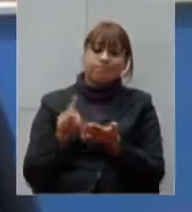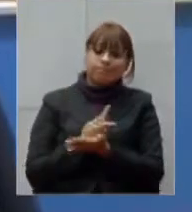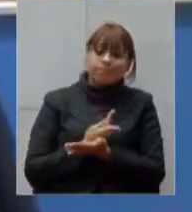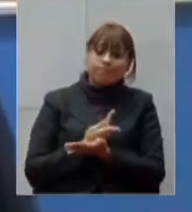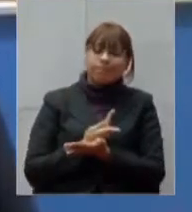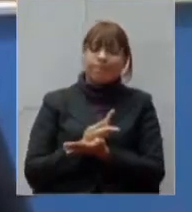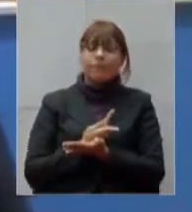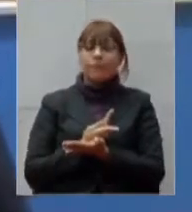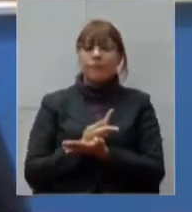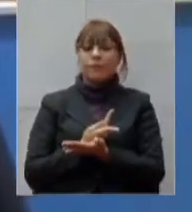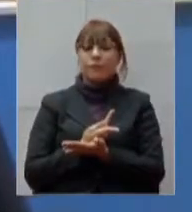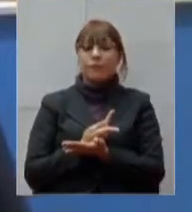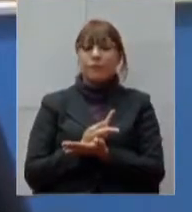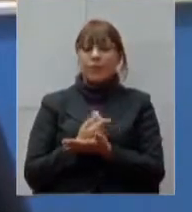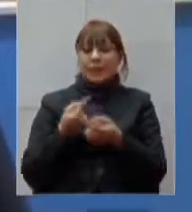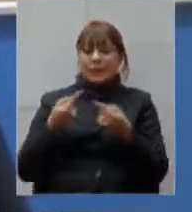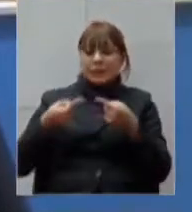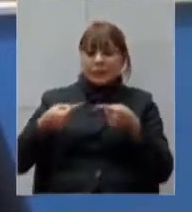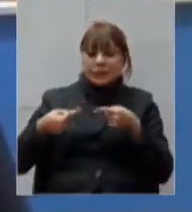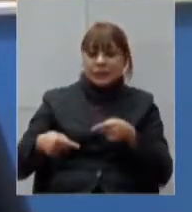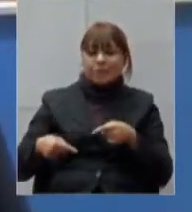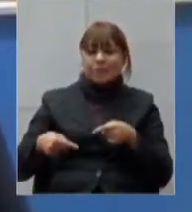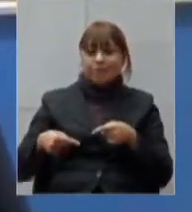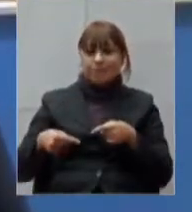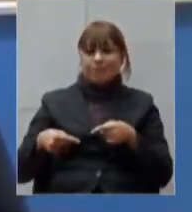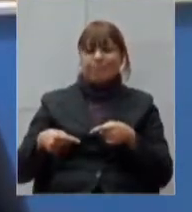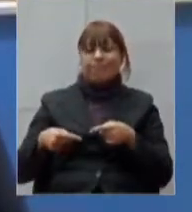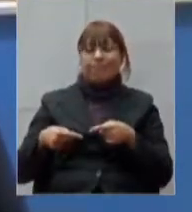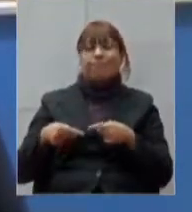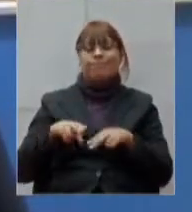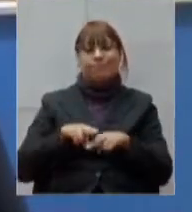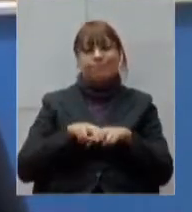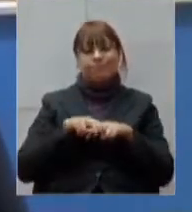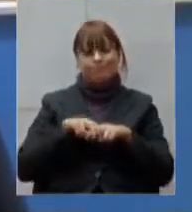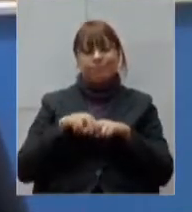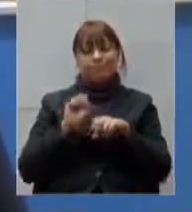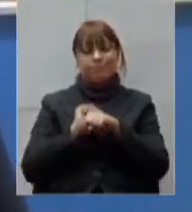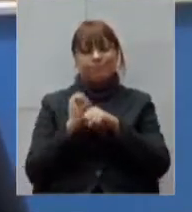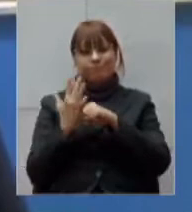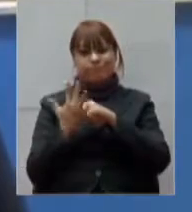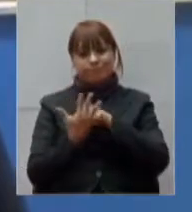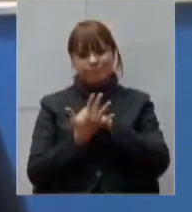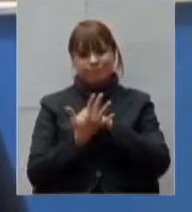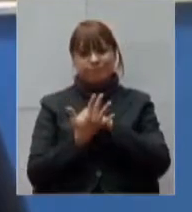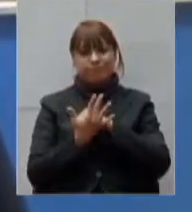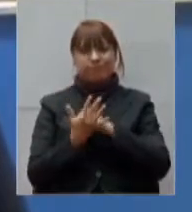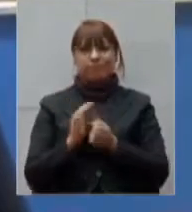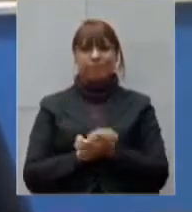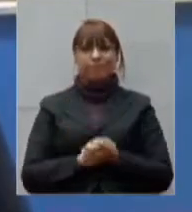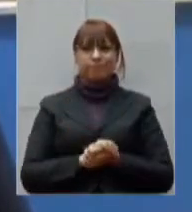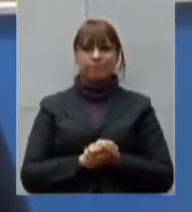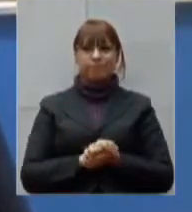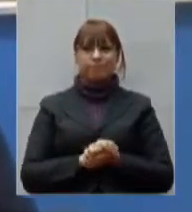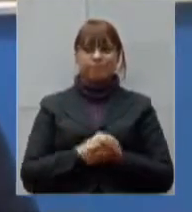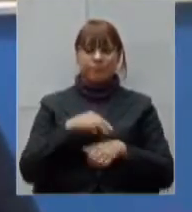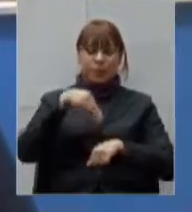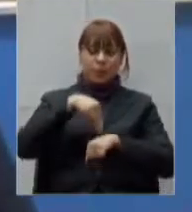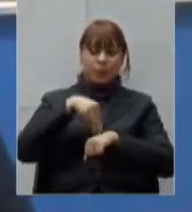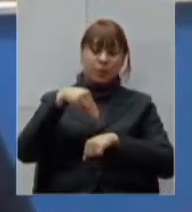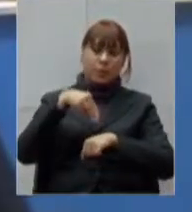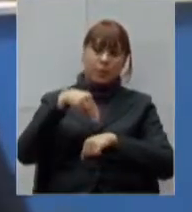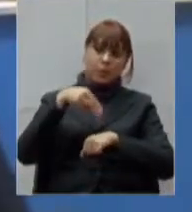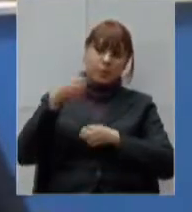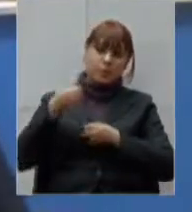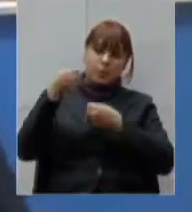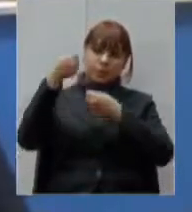com os desafios impostos pelo coronavírus em Muriaé Muriaé é uma cidade polo no